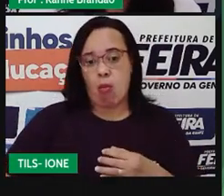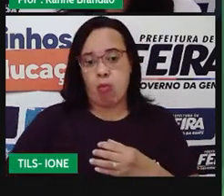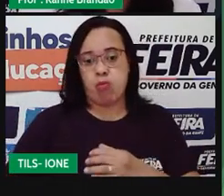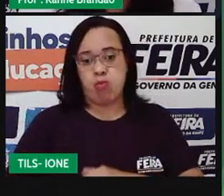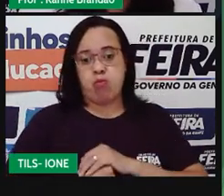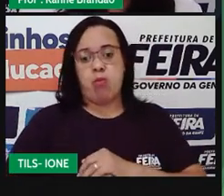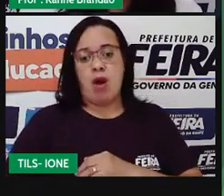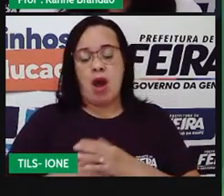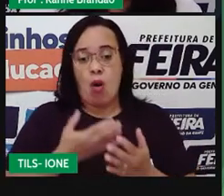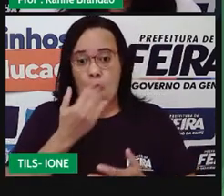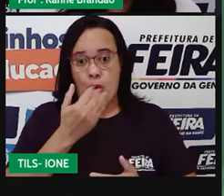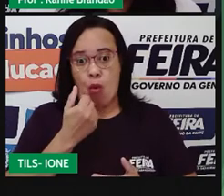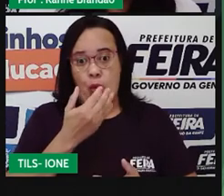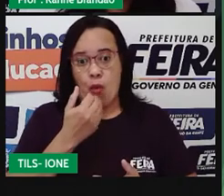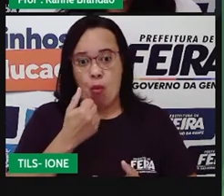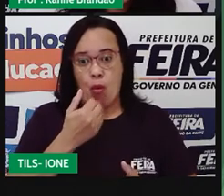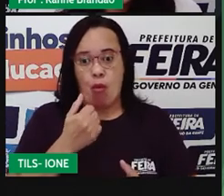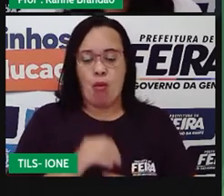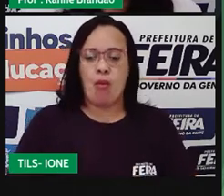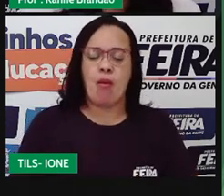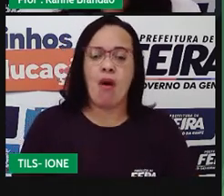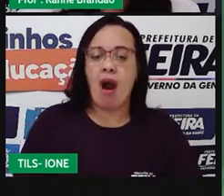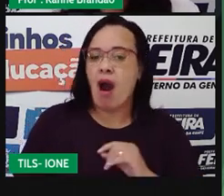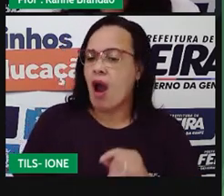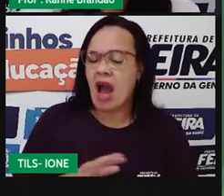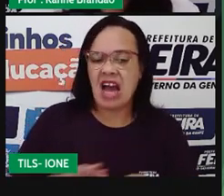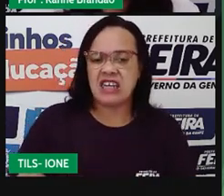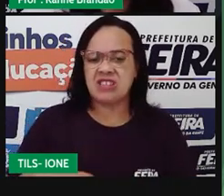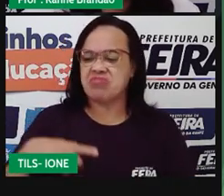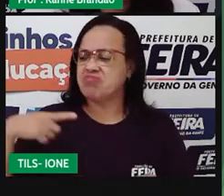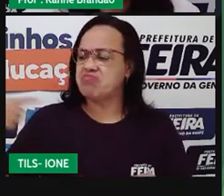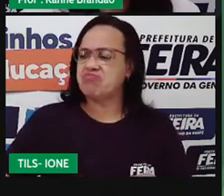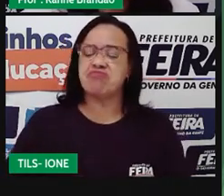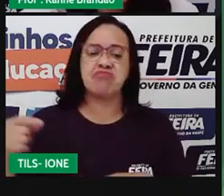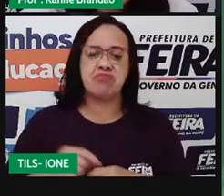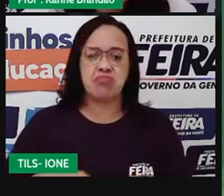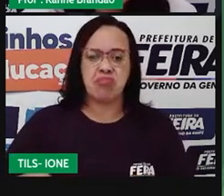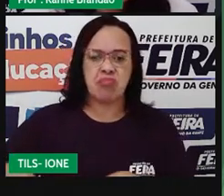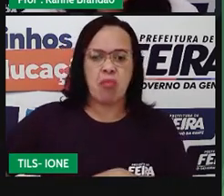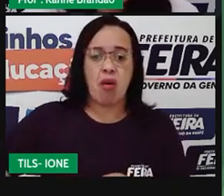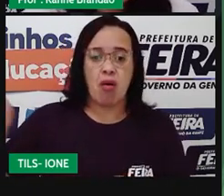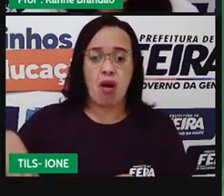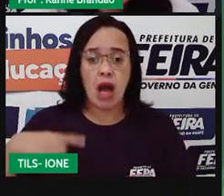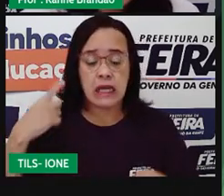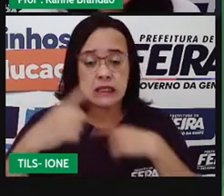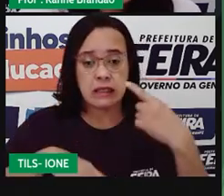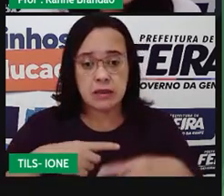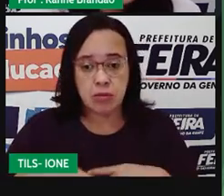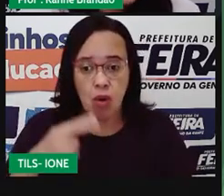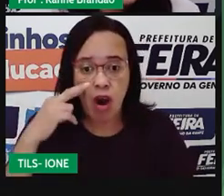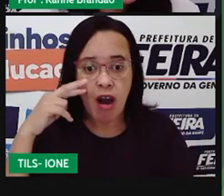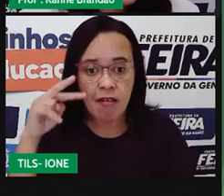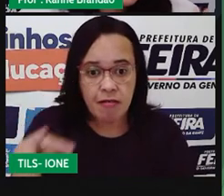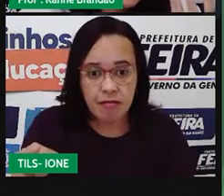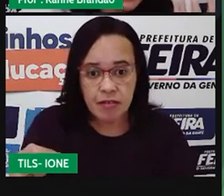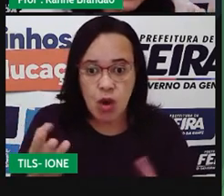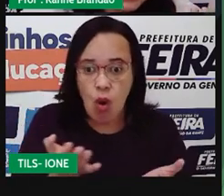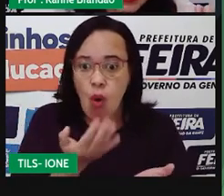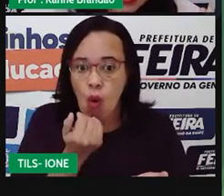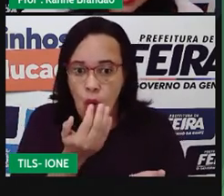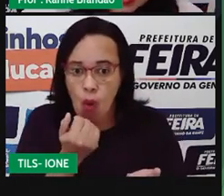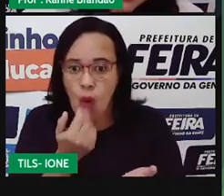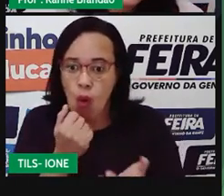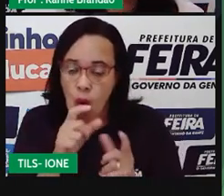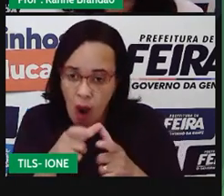E as hienas, então, as hienas vieram e se alimentaram desse resto. A relação entre